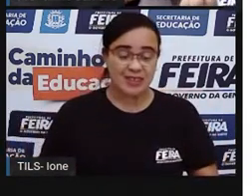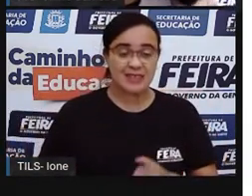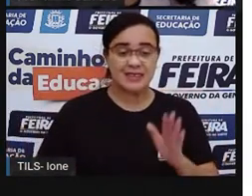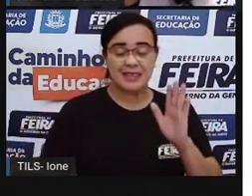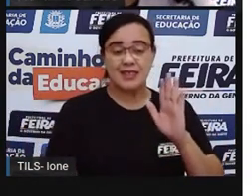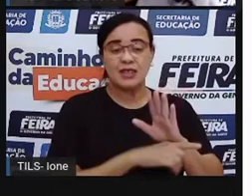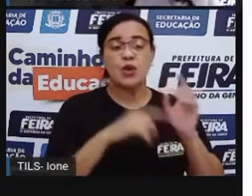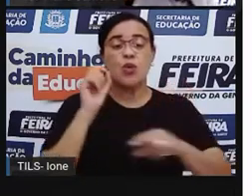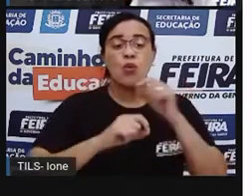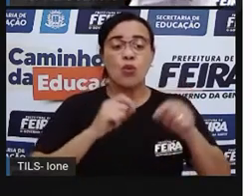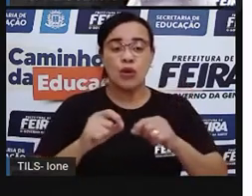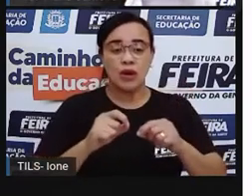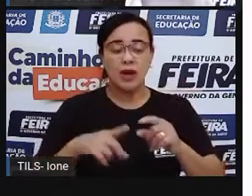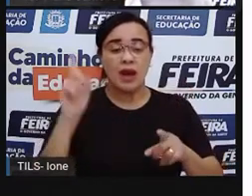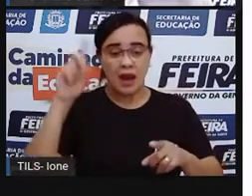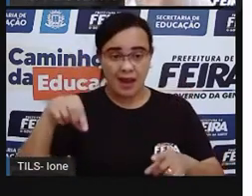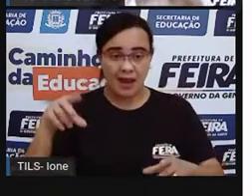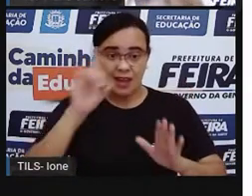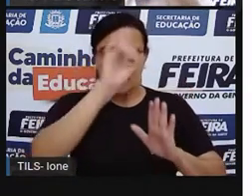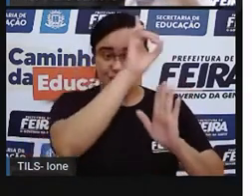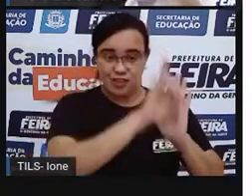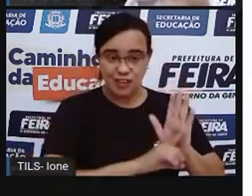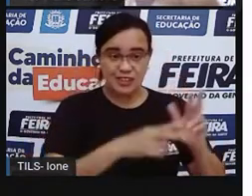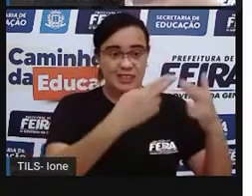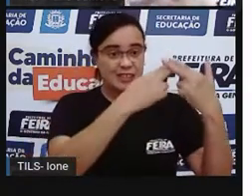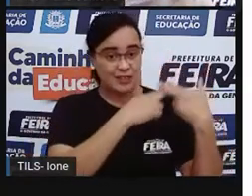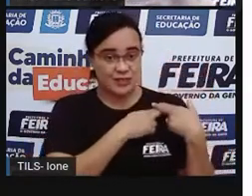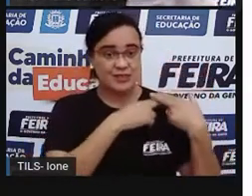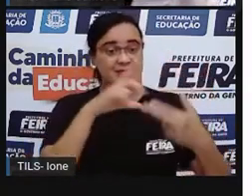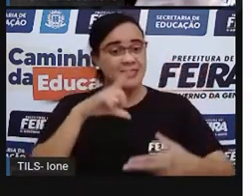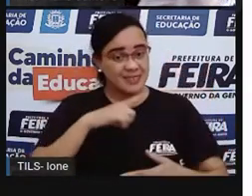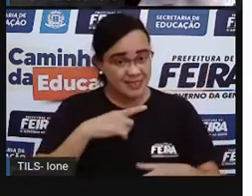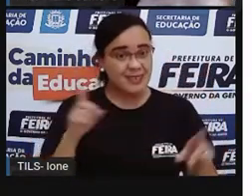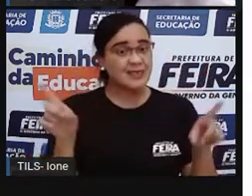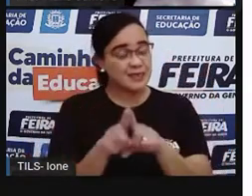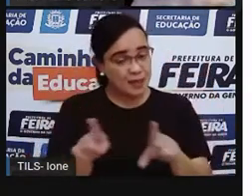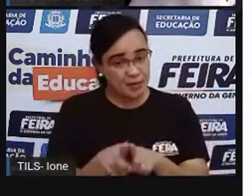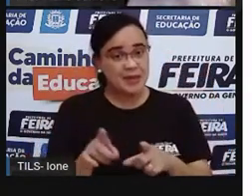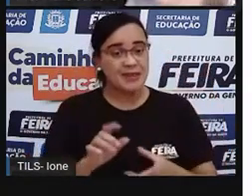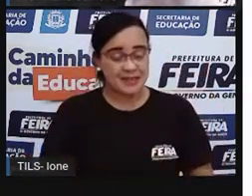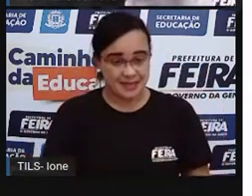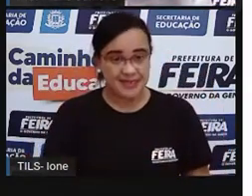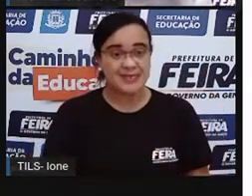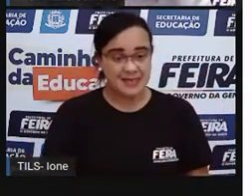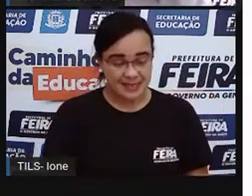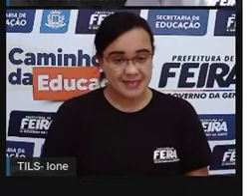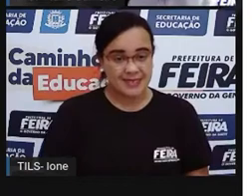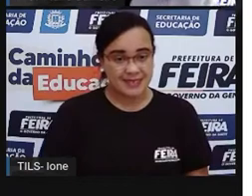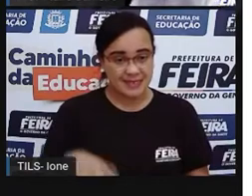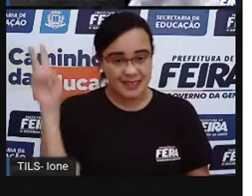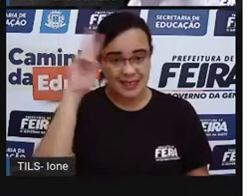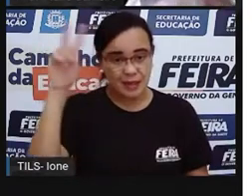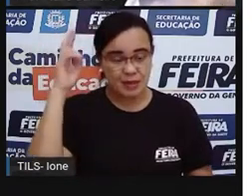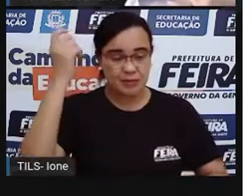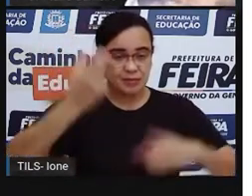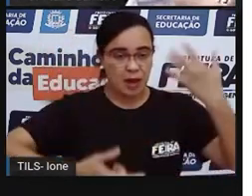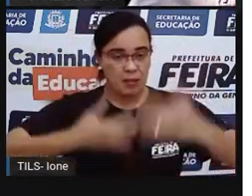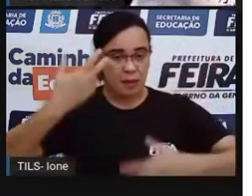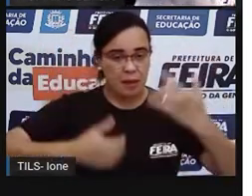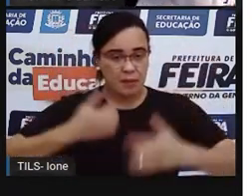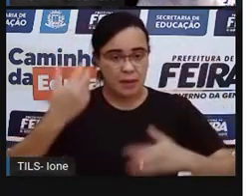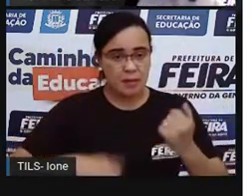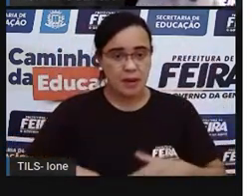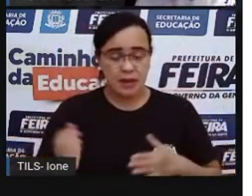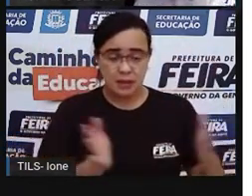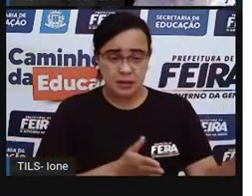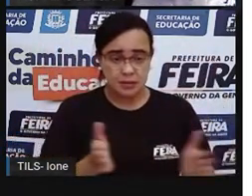deveres garantidos por lei, tá certo? Porque, como a Pró falou, naquela que a Pró contou da história, lembra? Nesse período que a